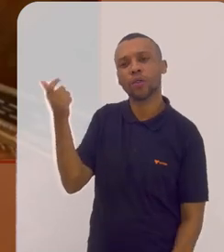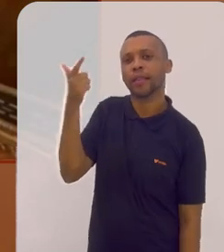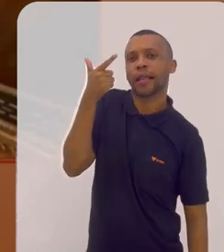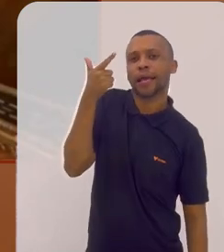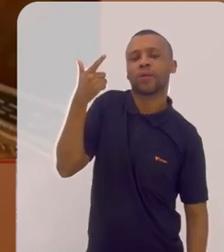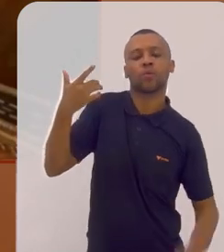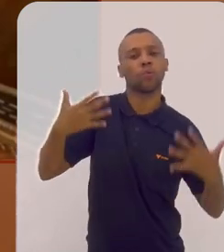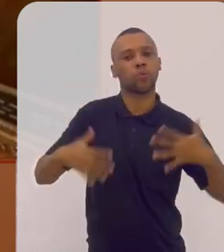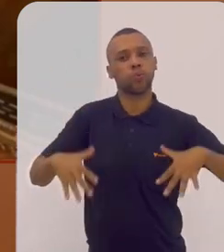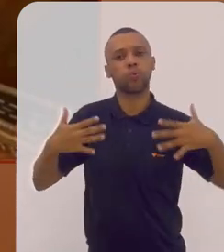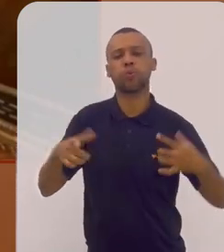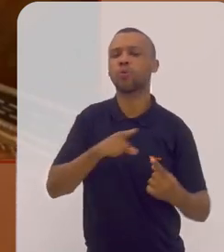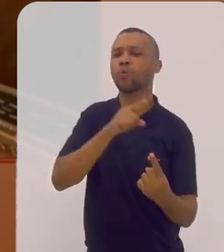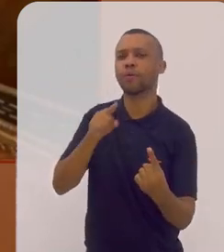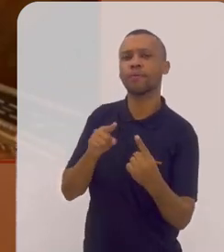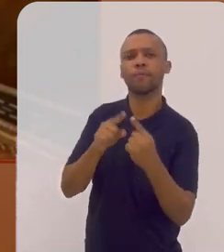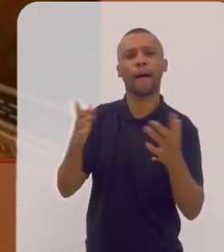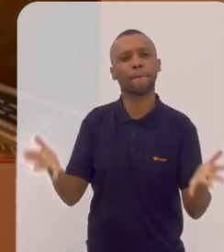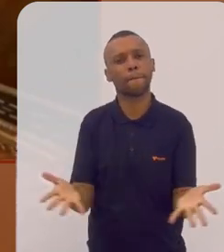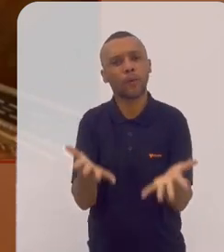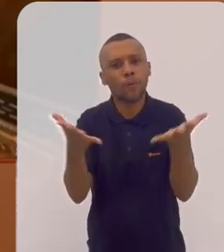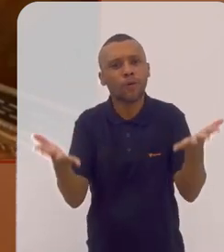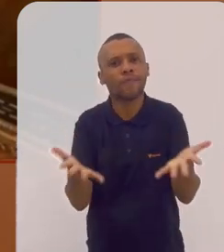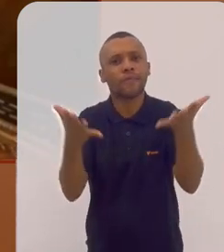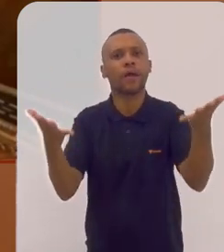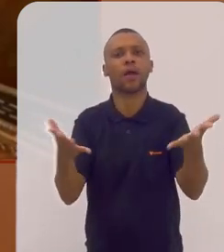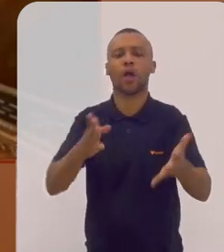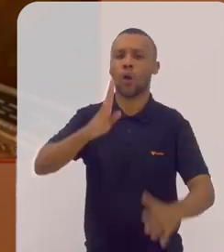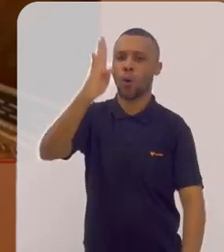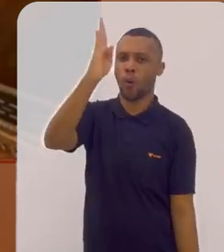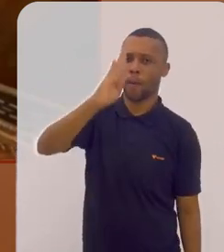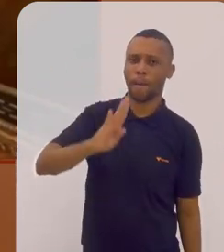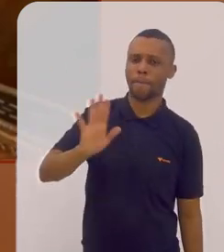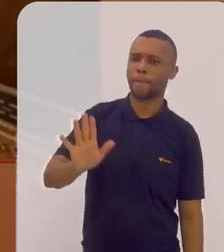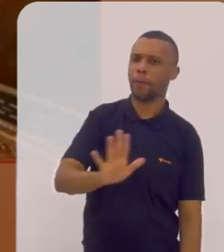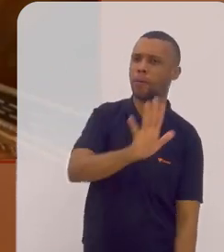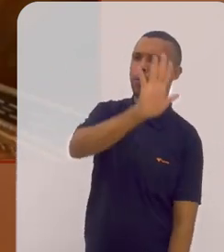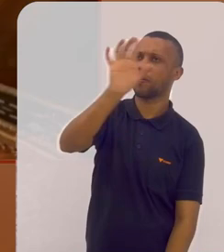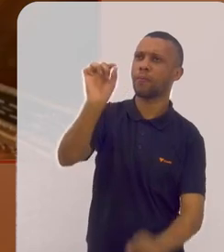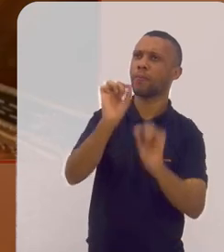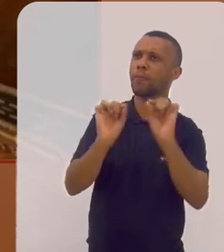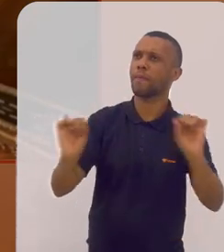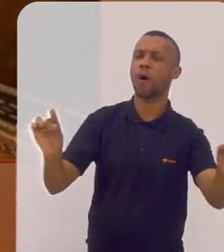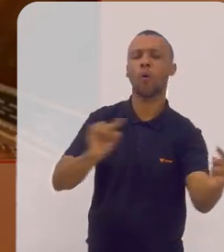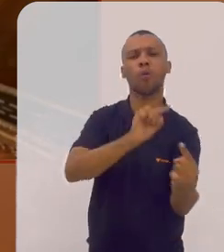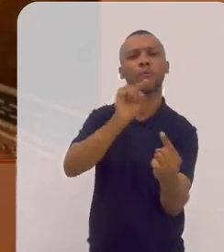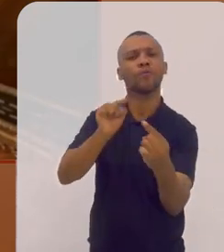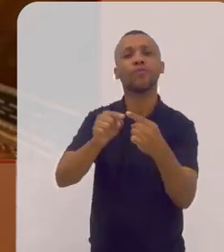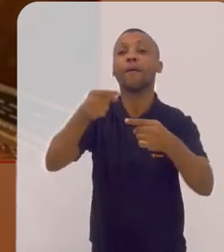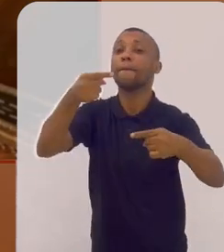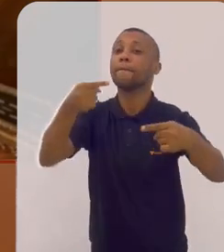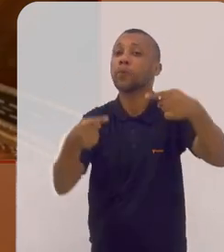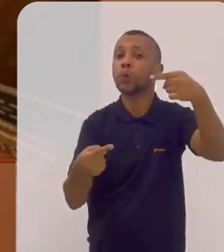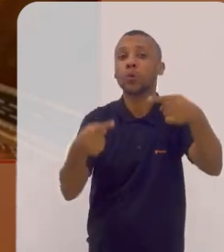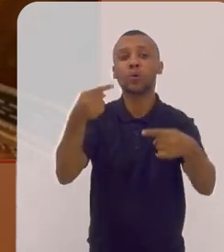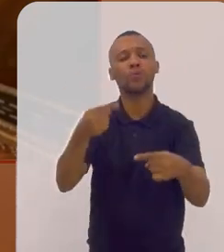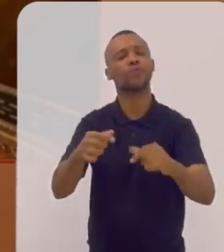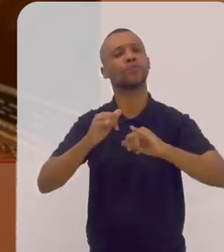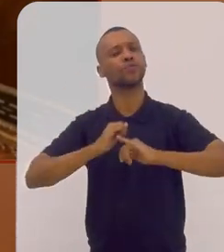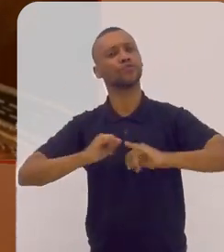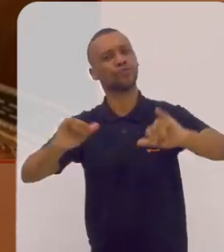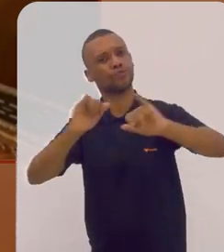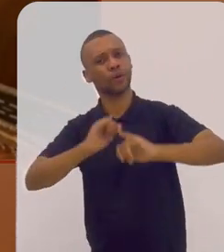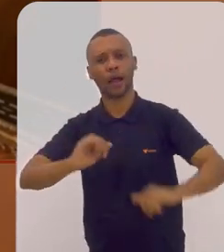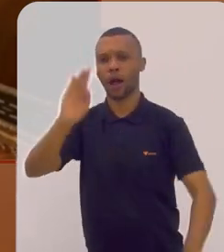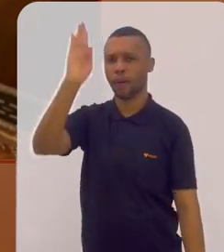o seu talento para promover o Brasil com o objetivo político de divulgar